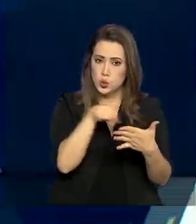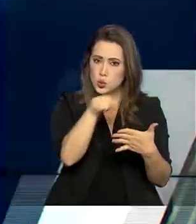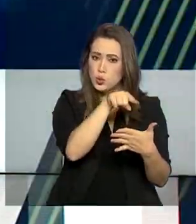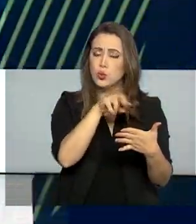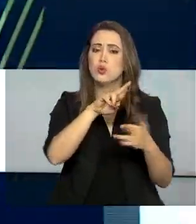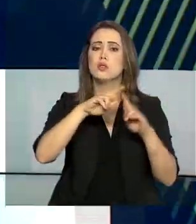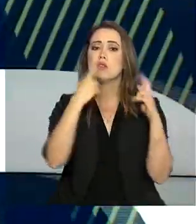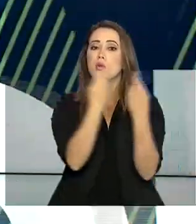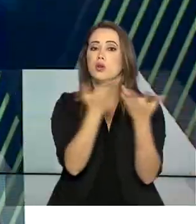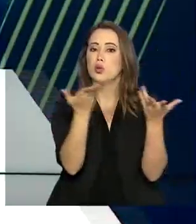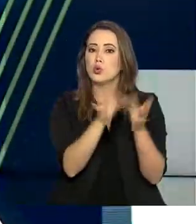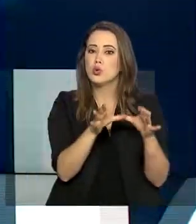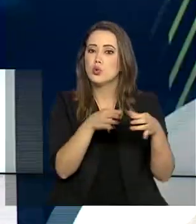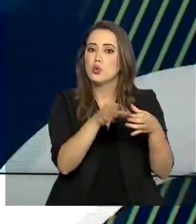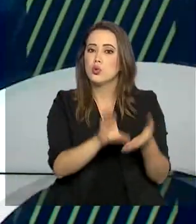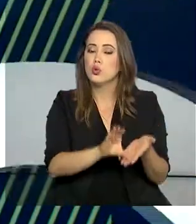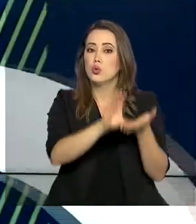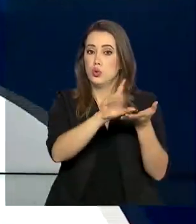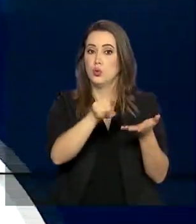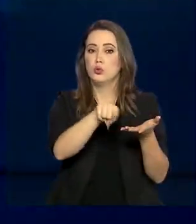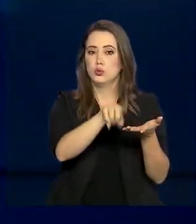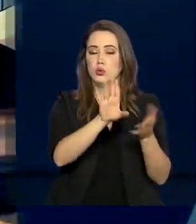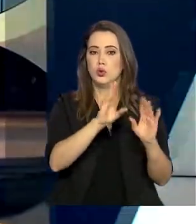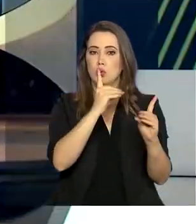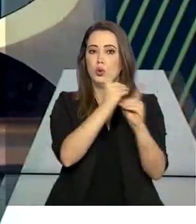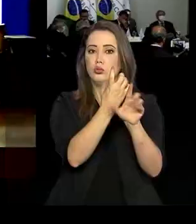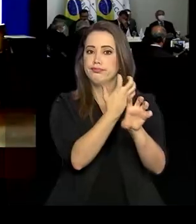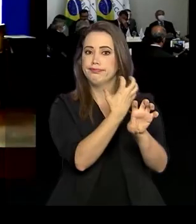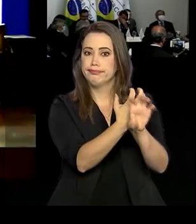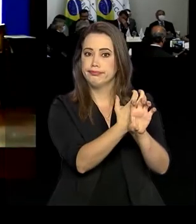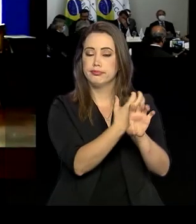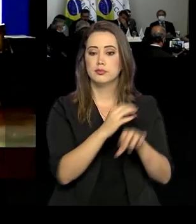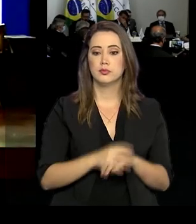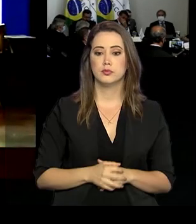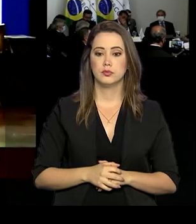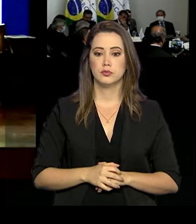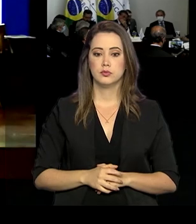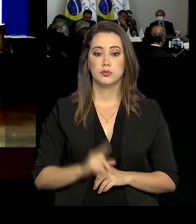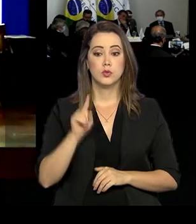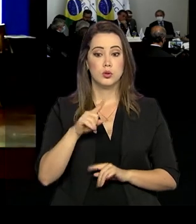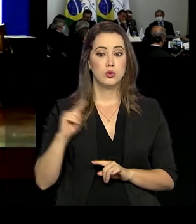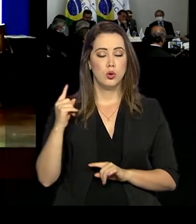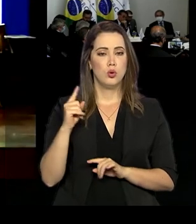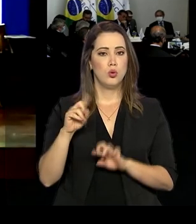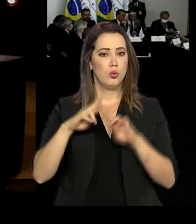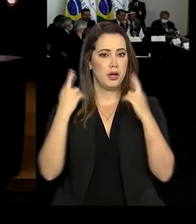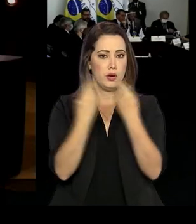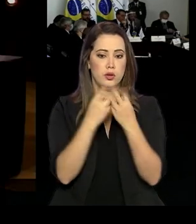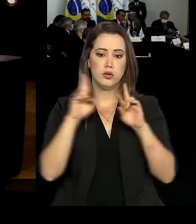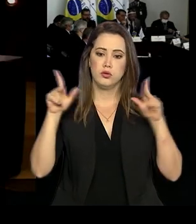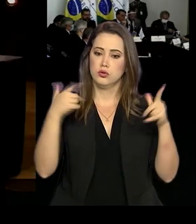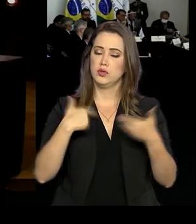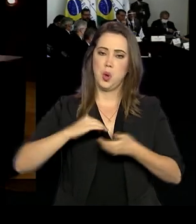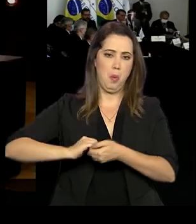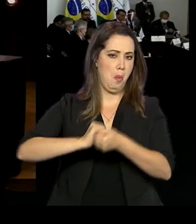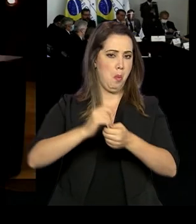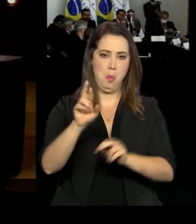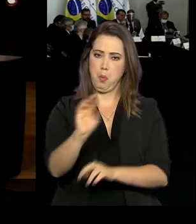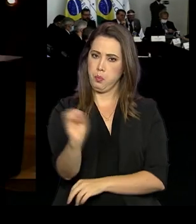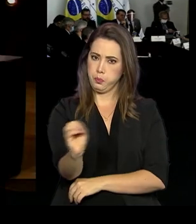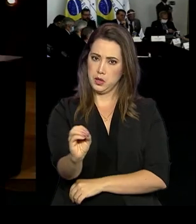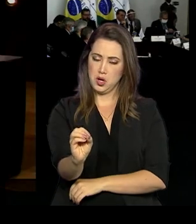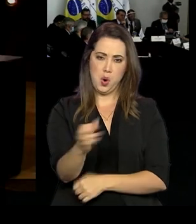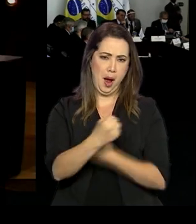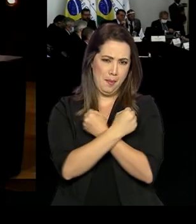do grupo. O encontro foi por videoconferência. Foi uma cúpula diferente, sem apertos de mão ou